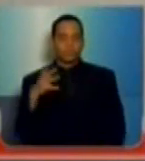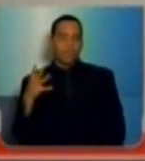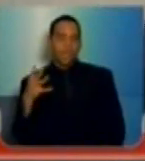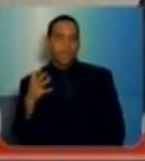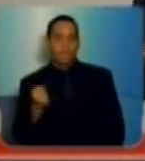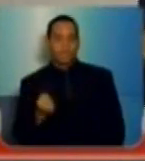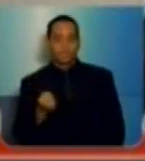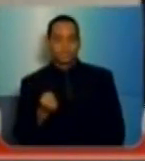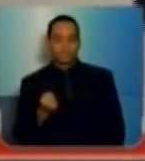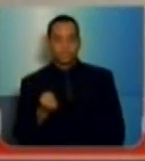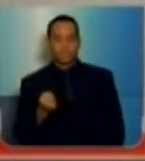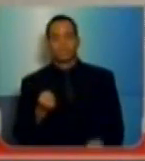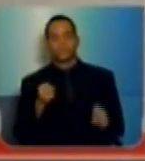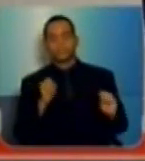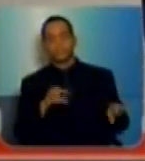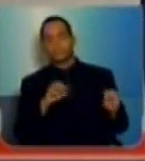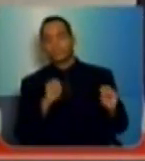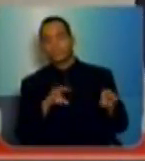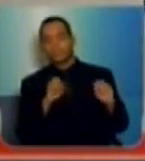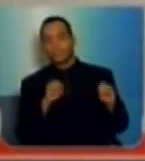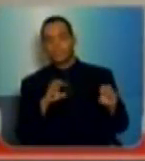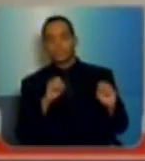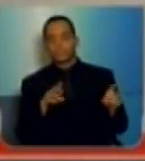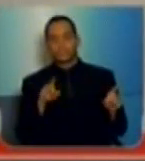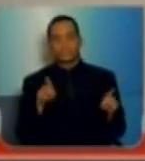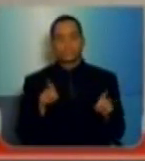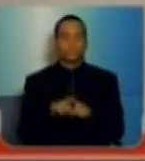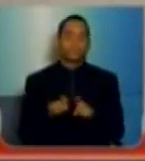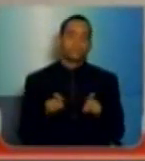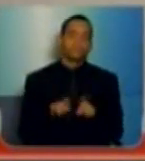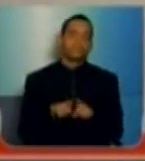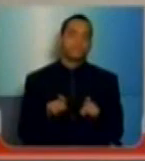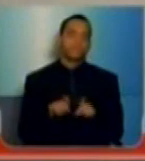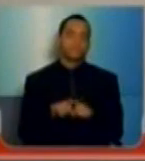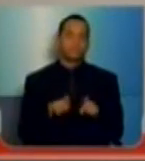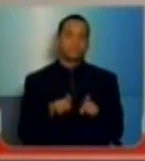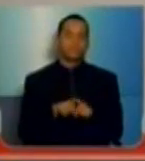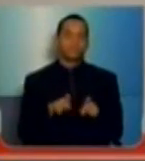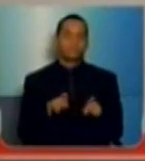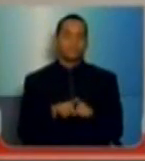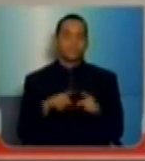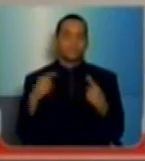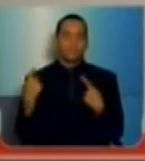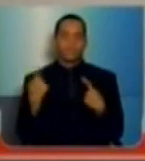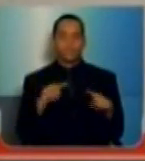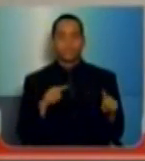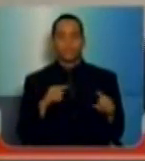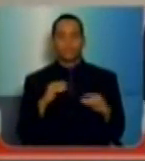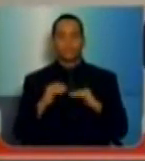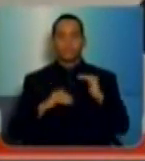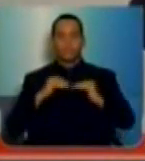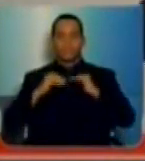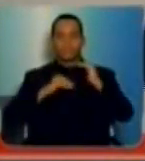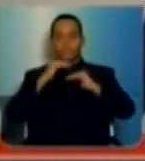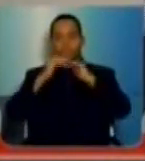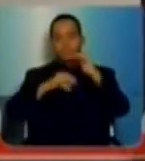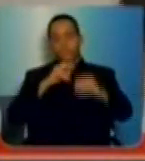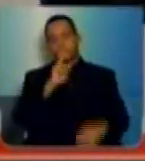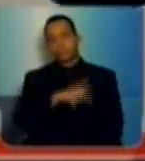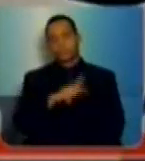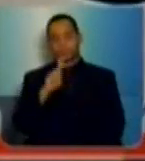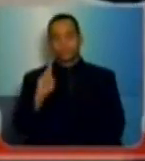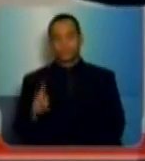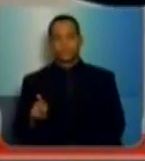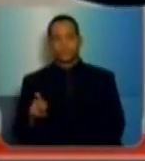da educação. E abre espaço ainda, como se não bastasse tudo isso, prejudica a evolução funcional dos professores da